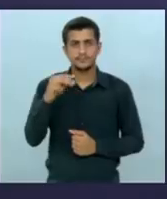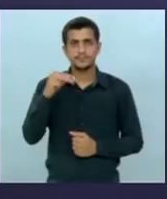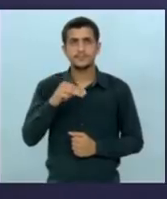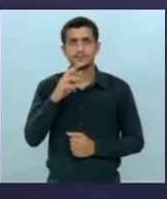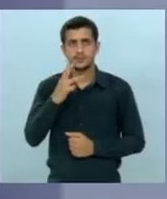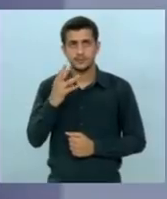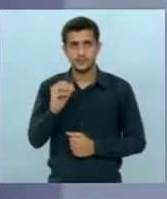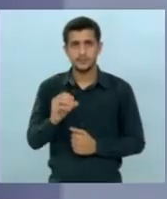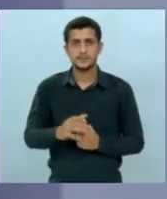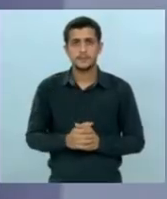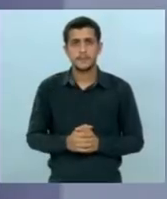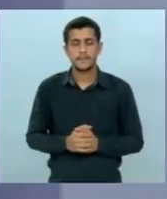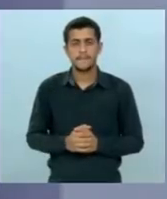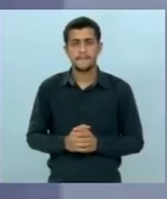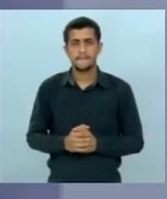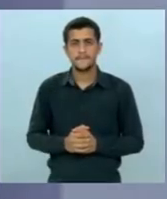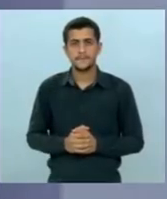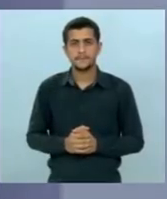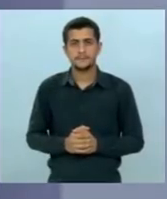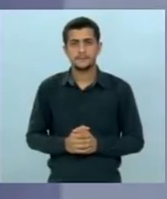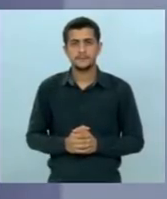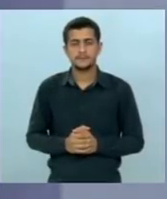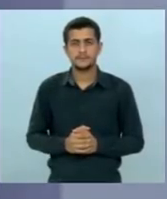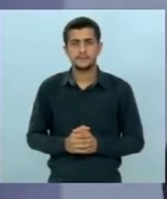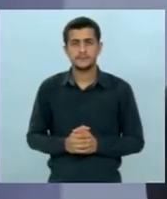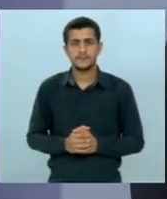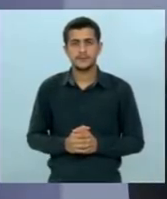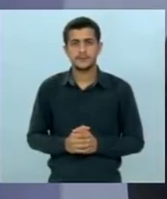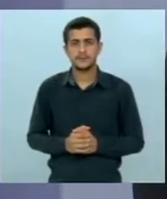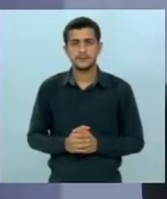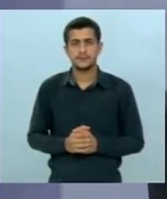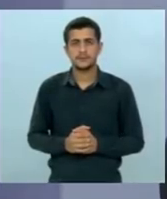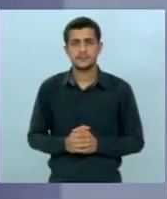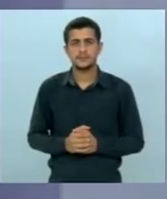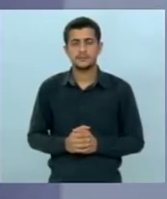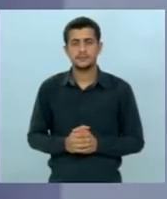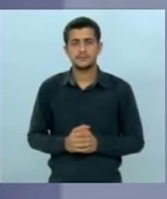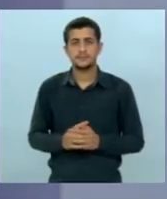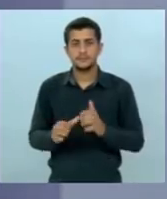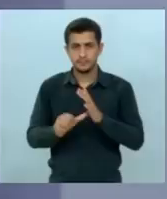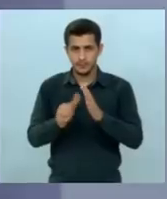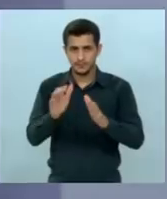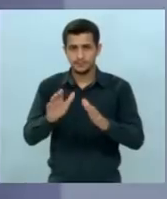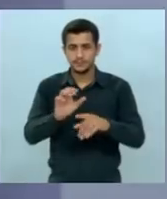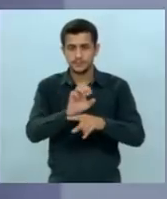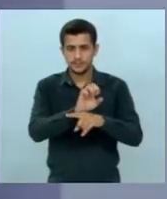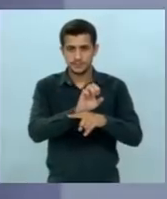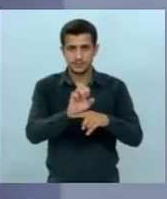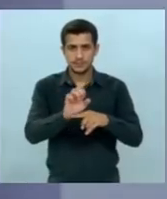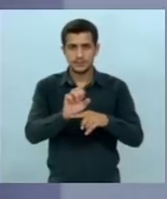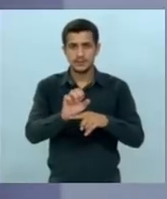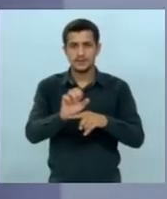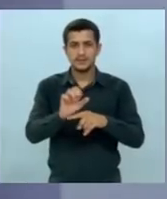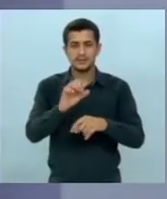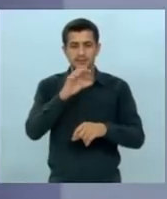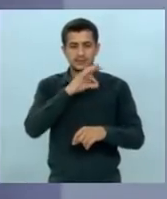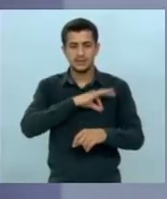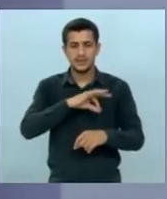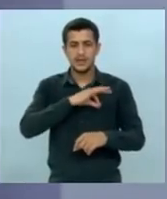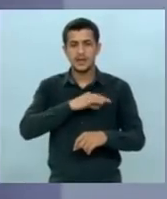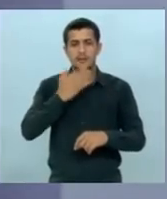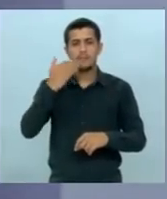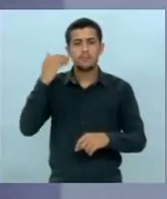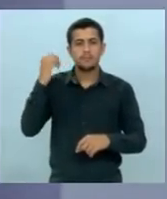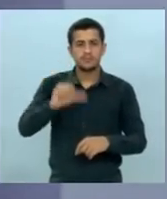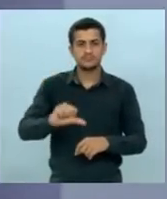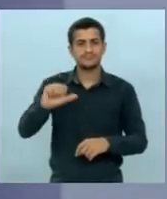30 para a resposta primeiro nós pegamos aqui candidato Mato Grosso do Sul como um dos piores salários de professor